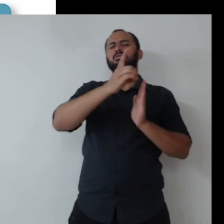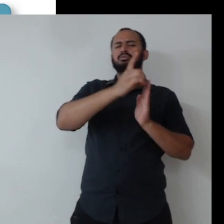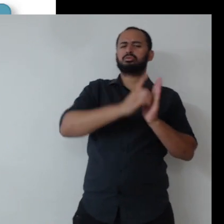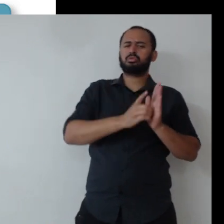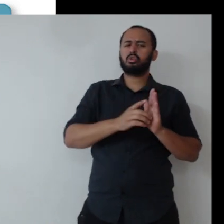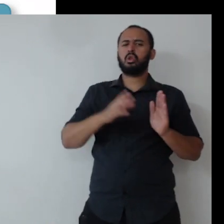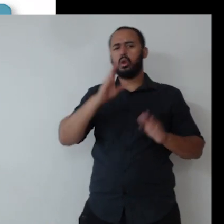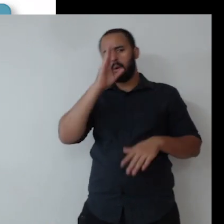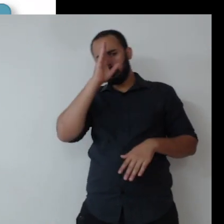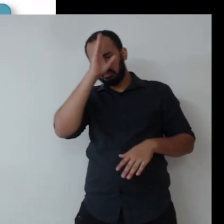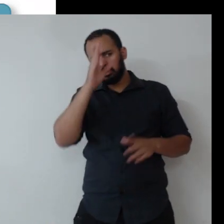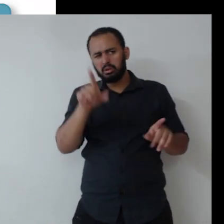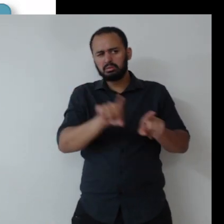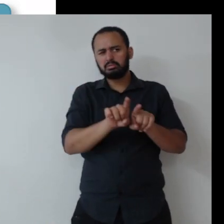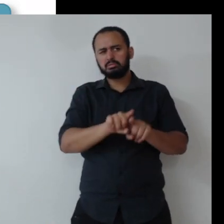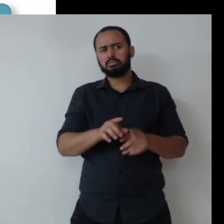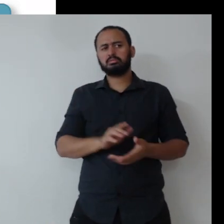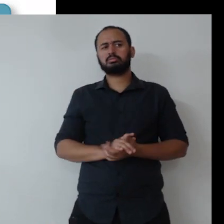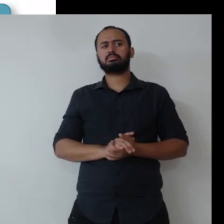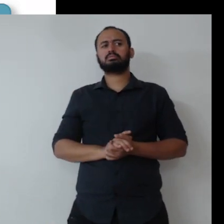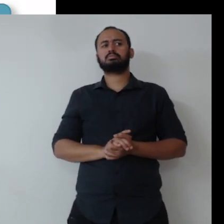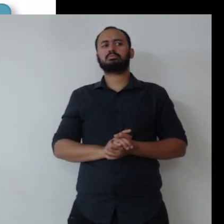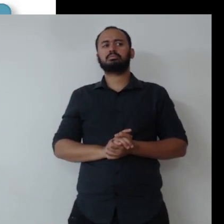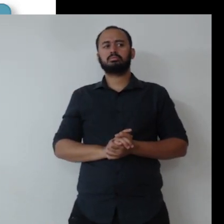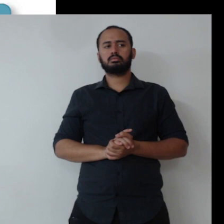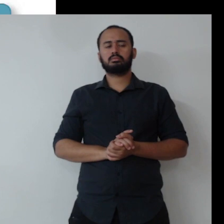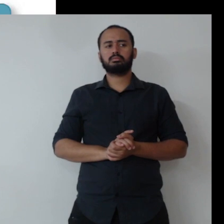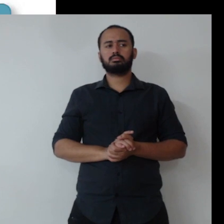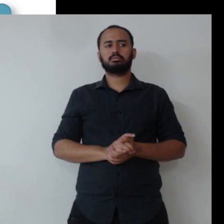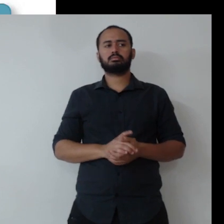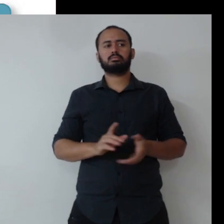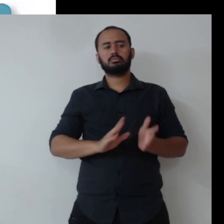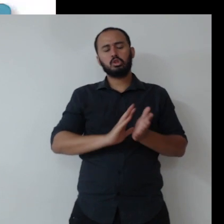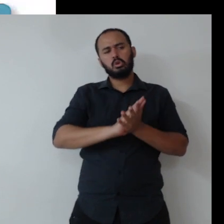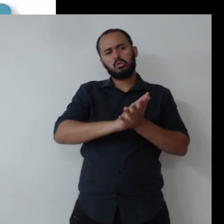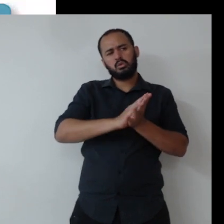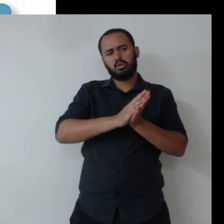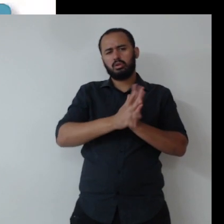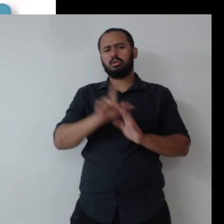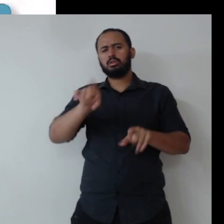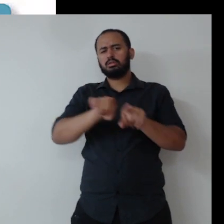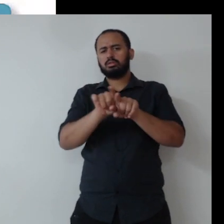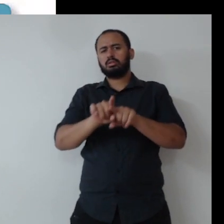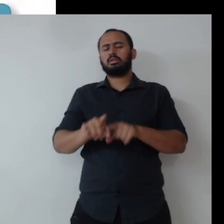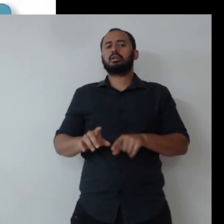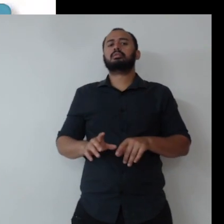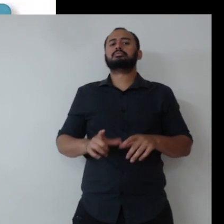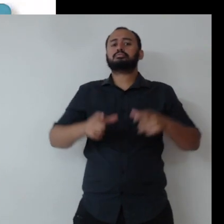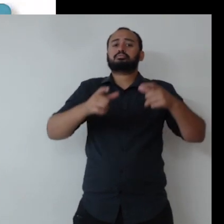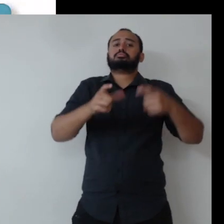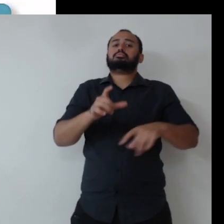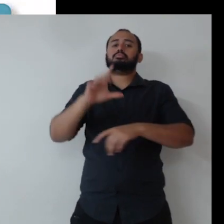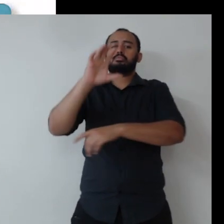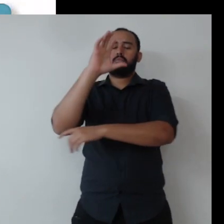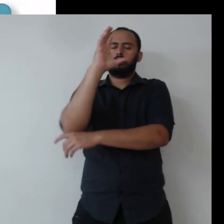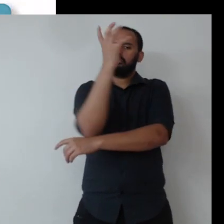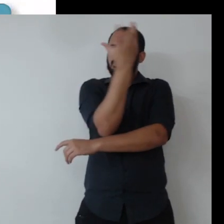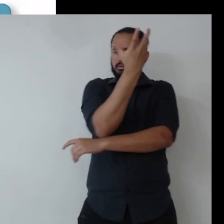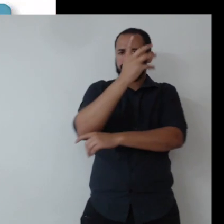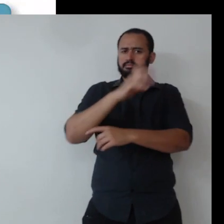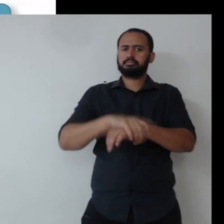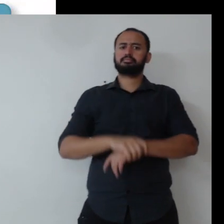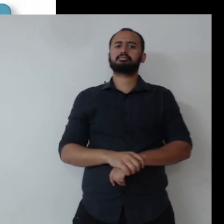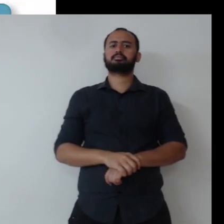princípios, nós fizemos, construímos um plano de ação com diversas ações previstas nas áreas ambiental, social e de governança.